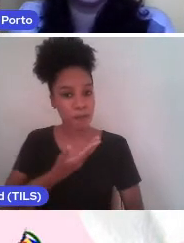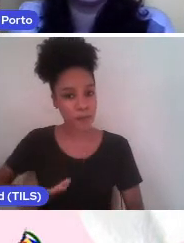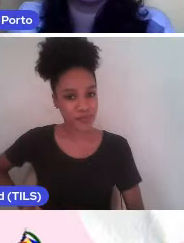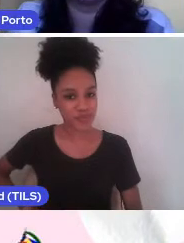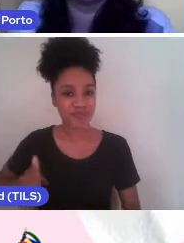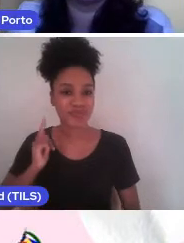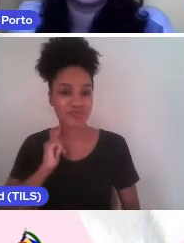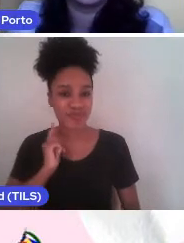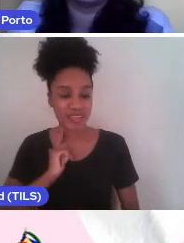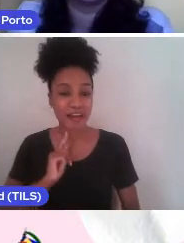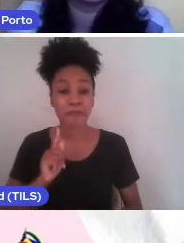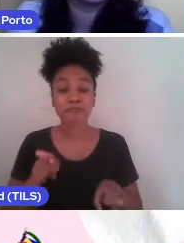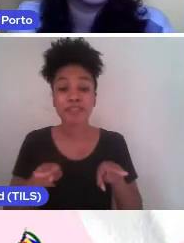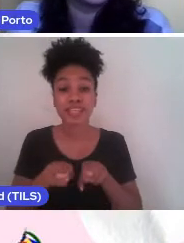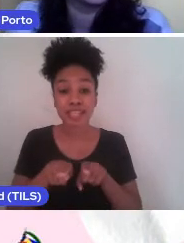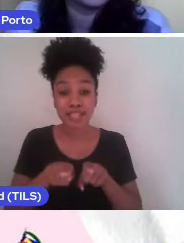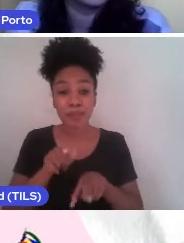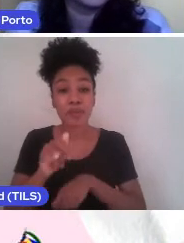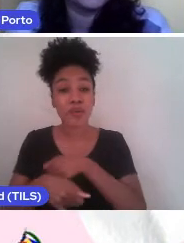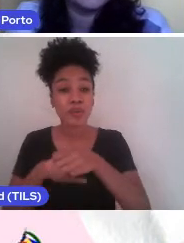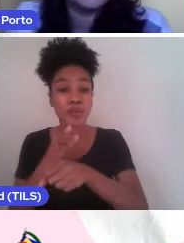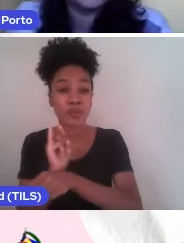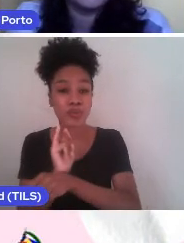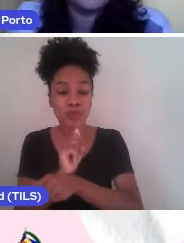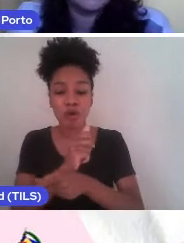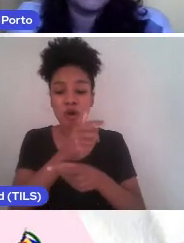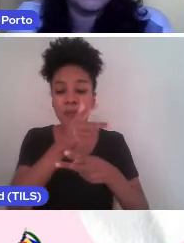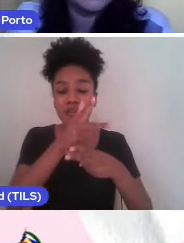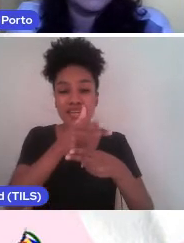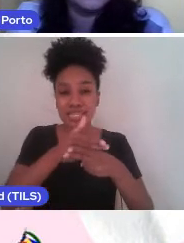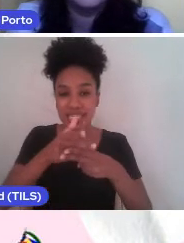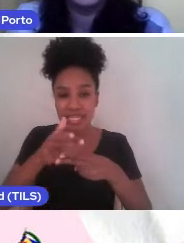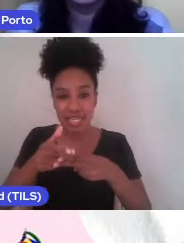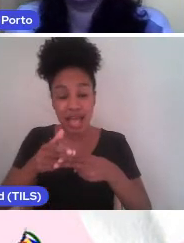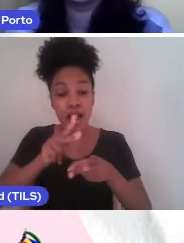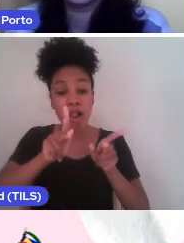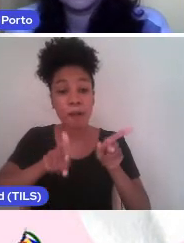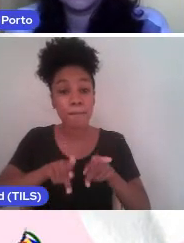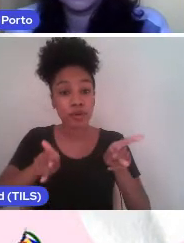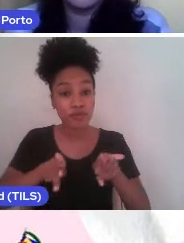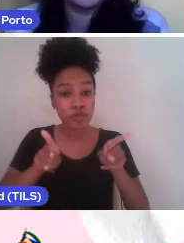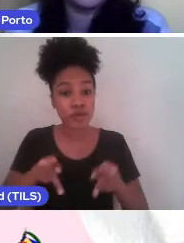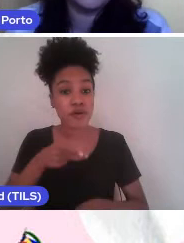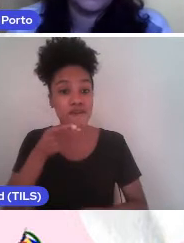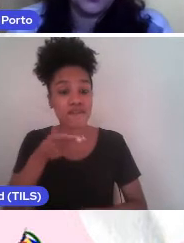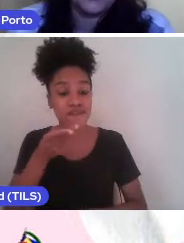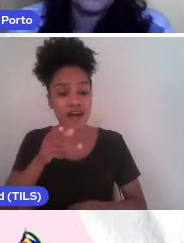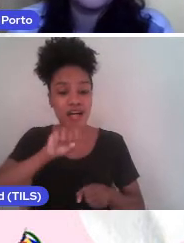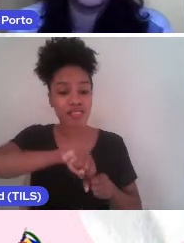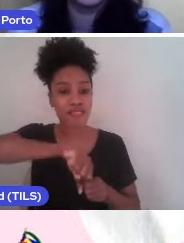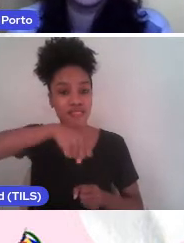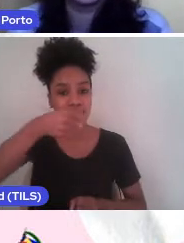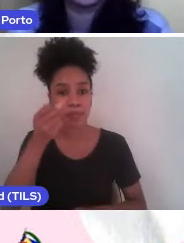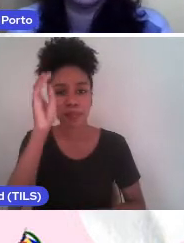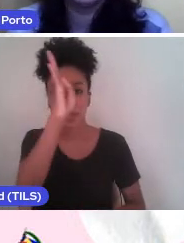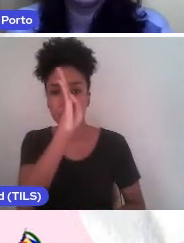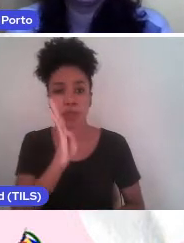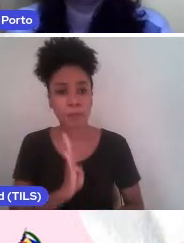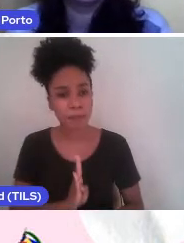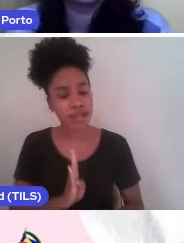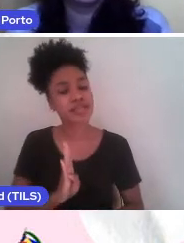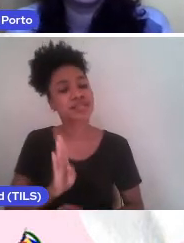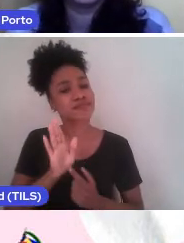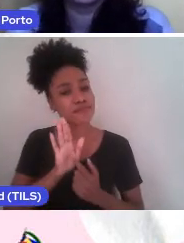no YouTube, tem uma série Professores Falam sobre as Independências do Brasil e destaco aqui, para saber um pouco mais sobre o portal,